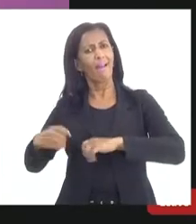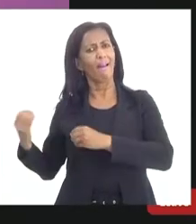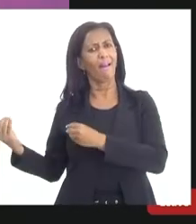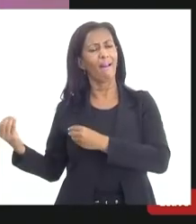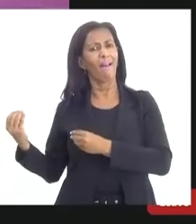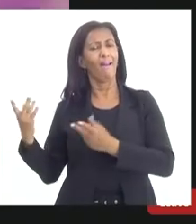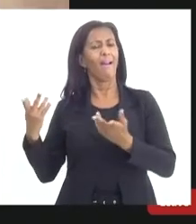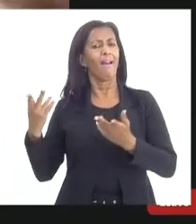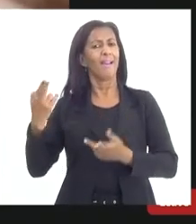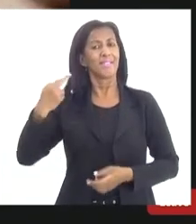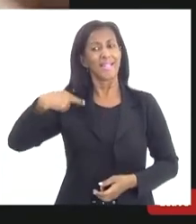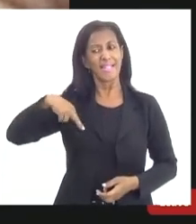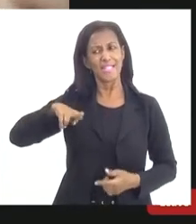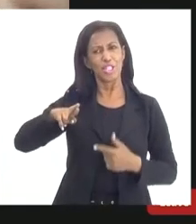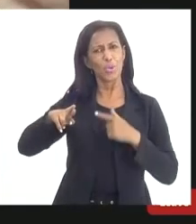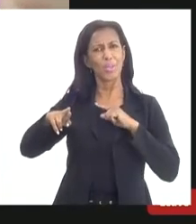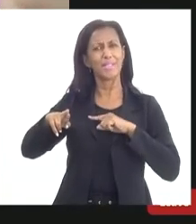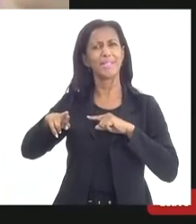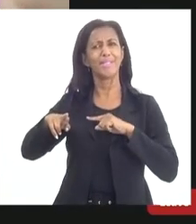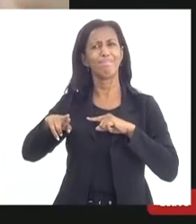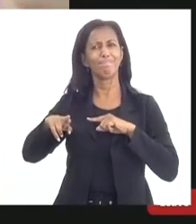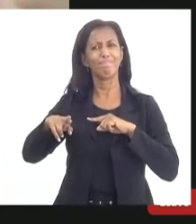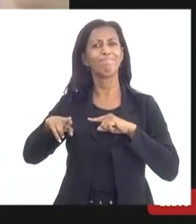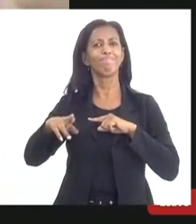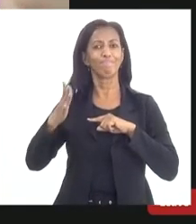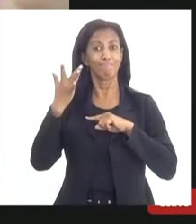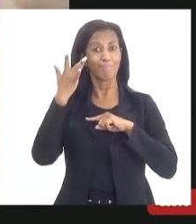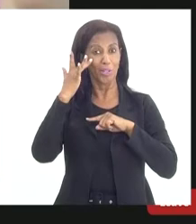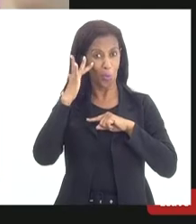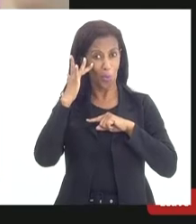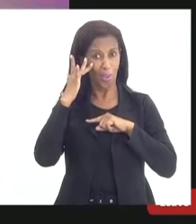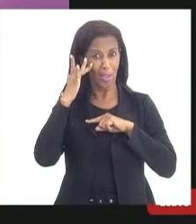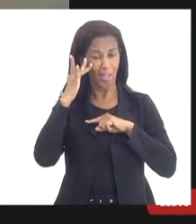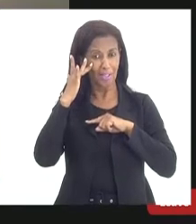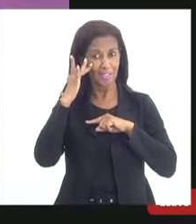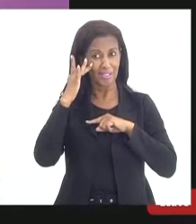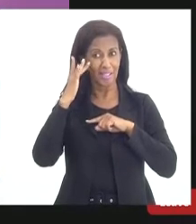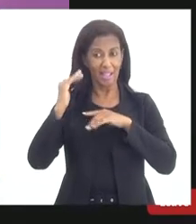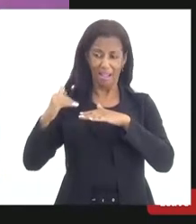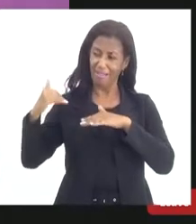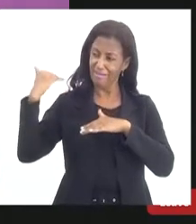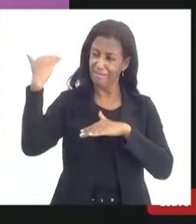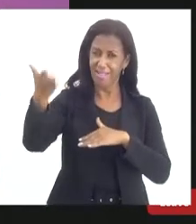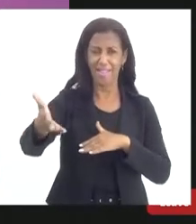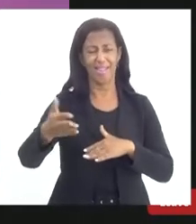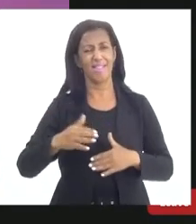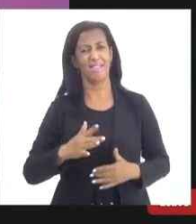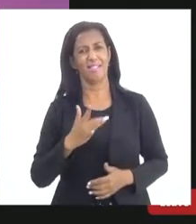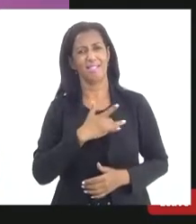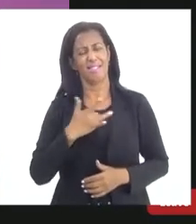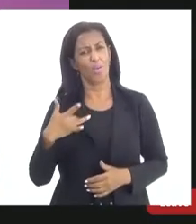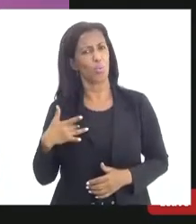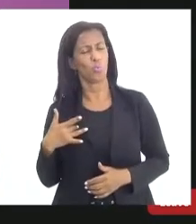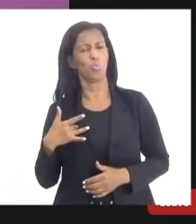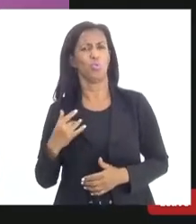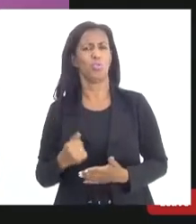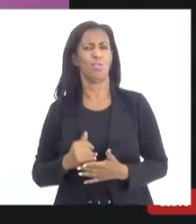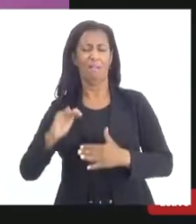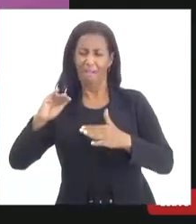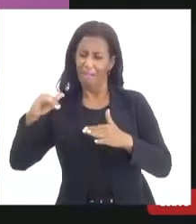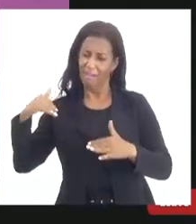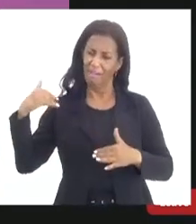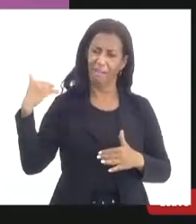religiões entendeu deputado Valdeck eu acho que além para além da saúde para além